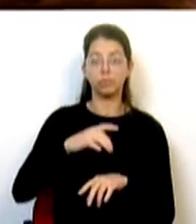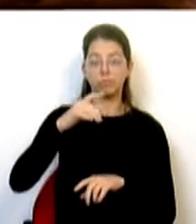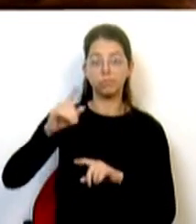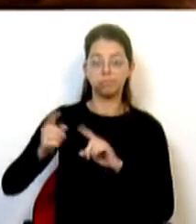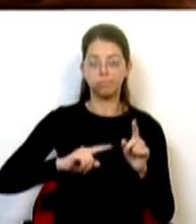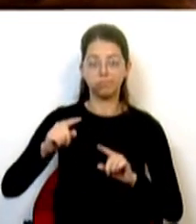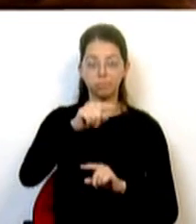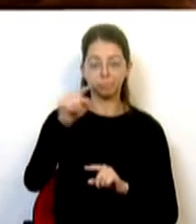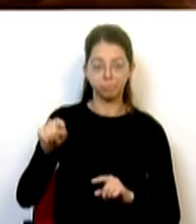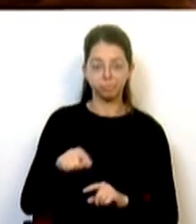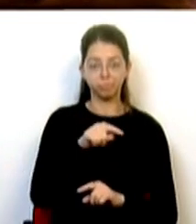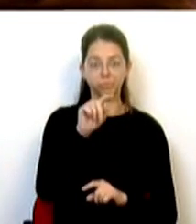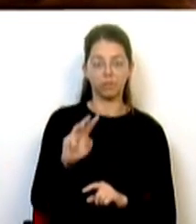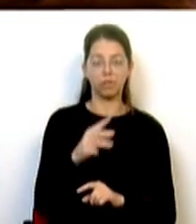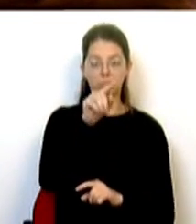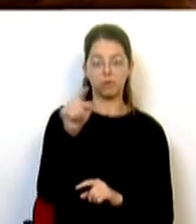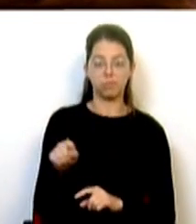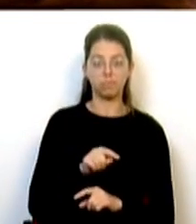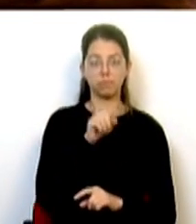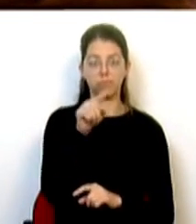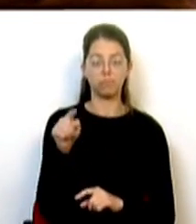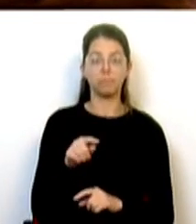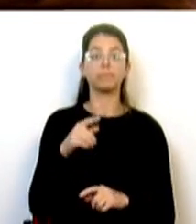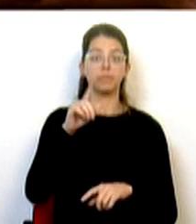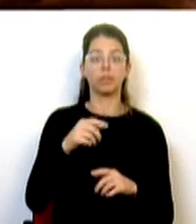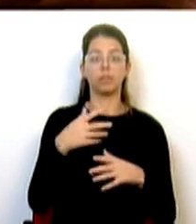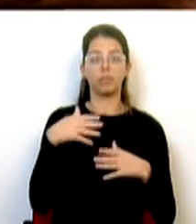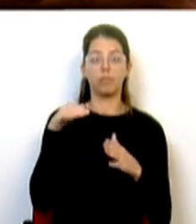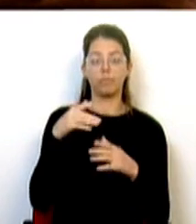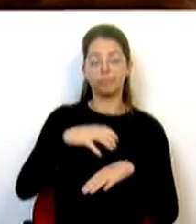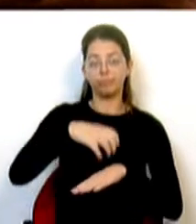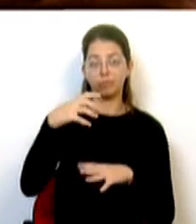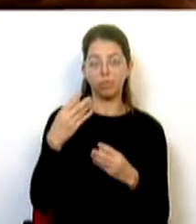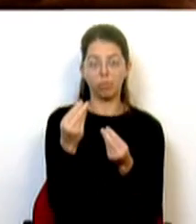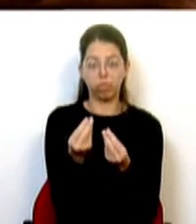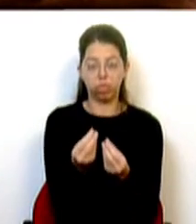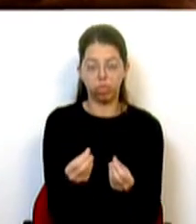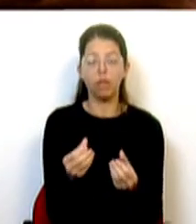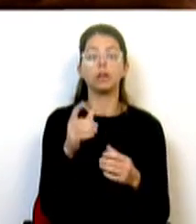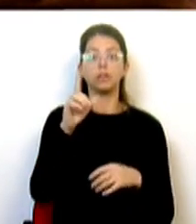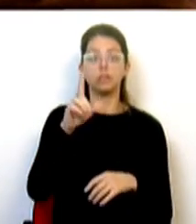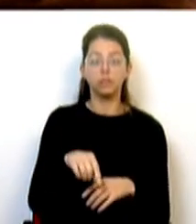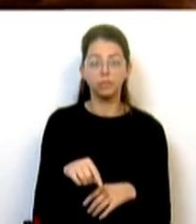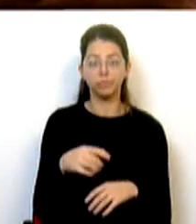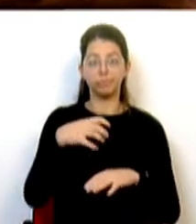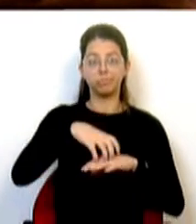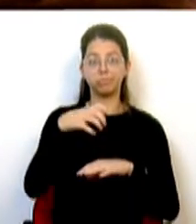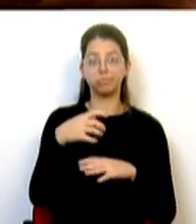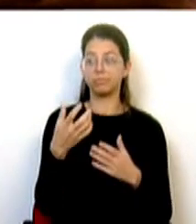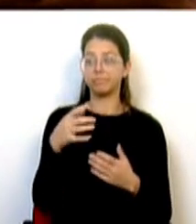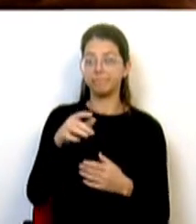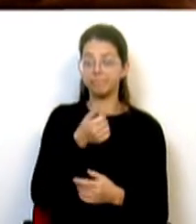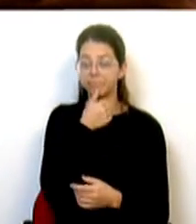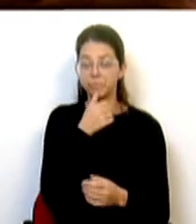polos hospitalares, a par da degradação e envelhecimento das instalações e, ainda para mais, sem a possibilidade da instalação até hoje,